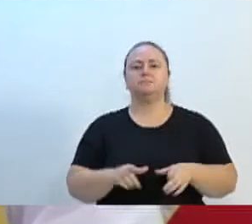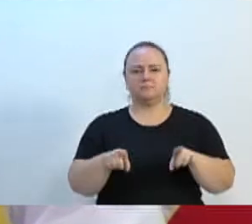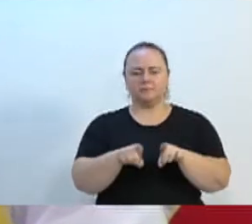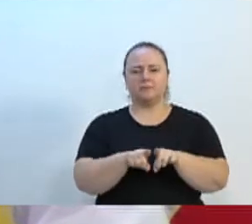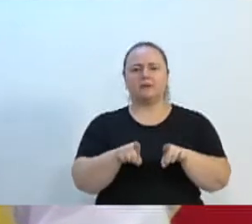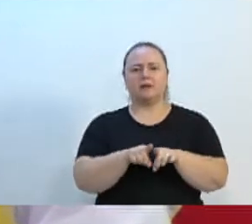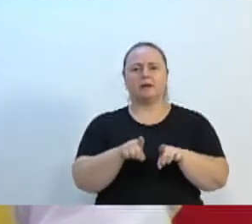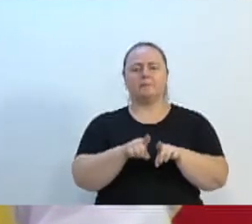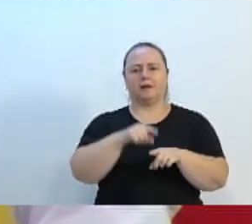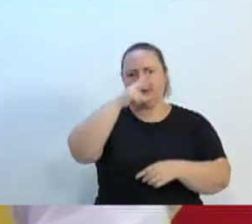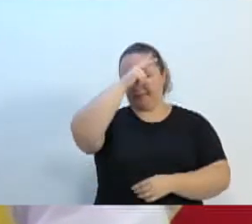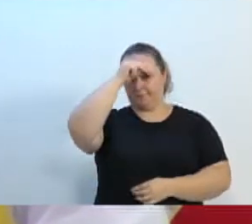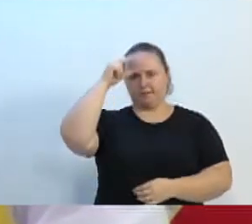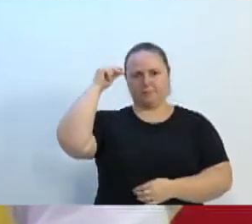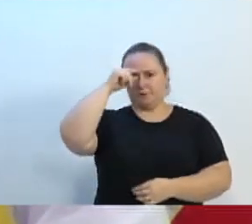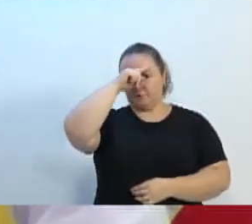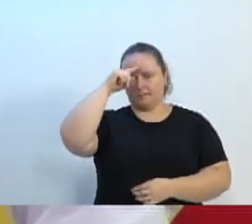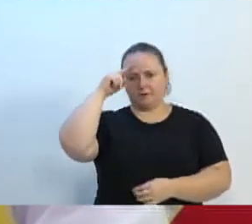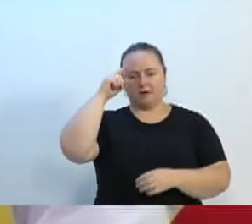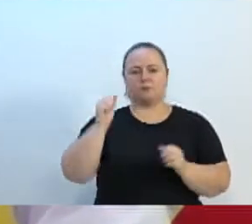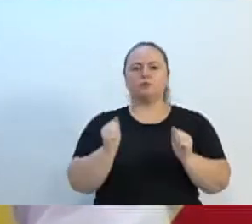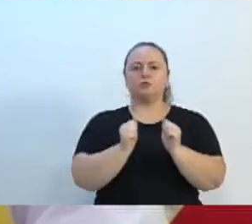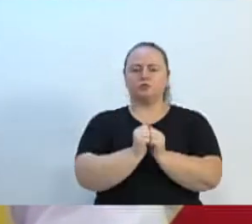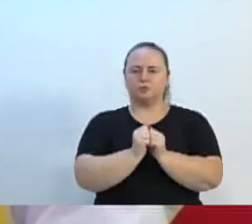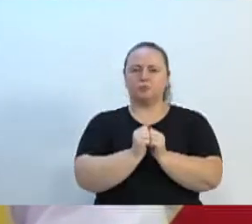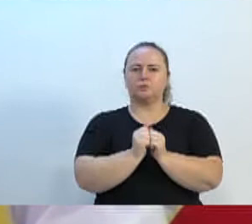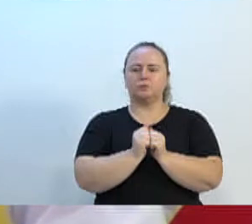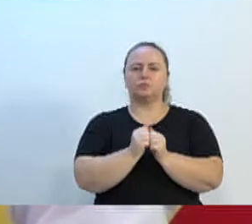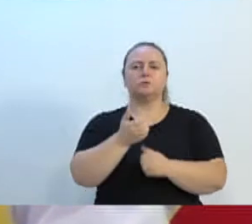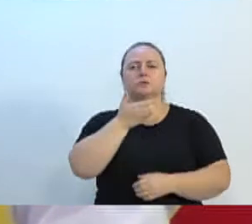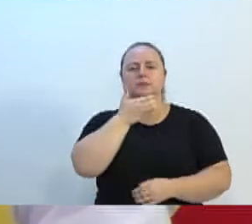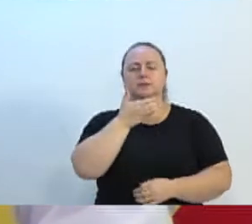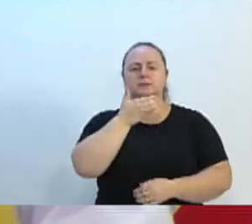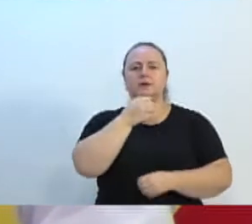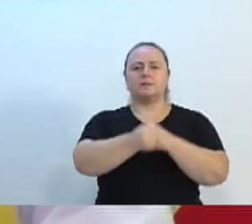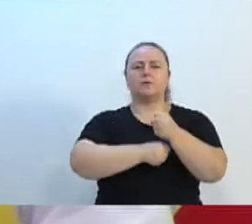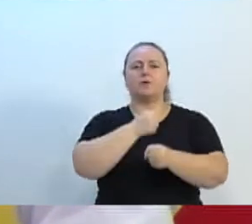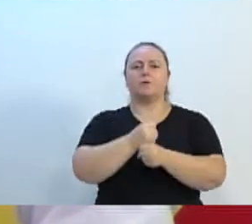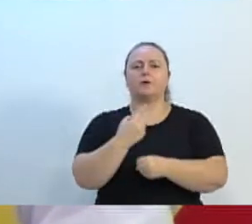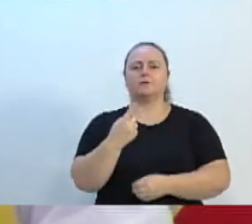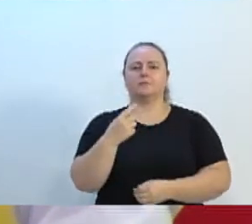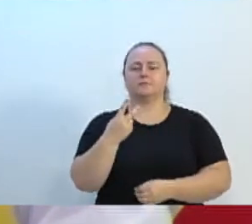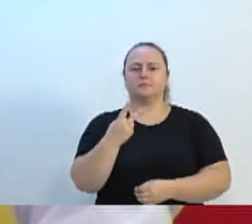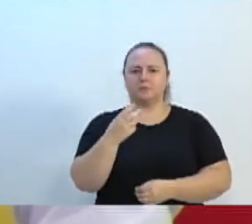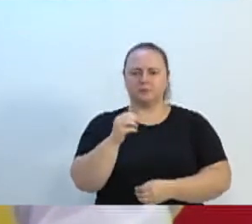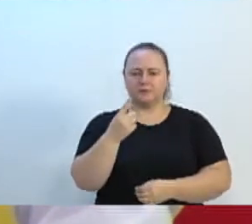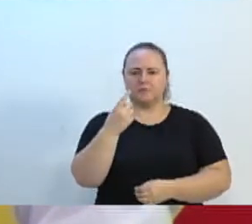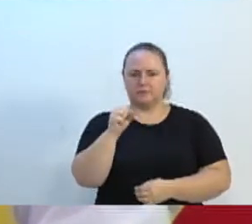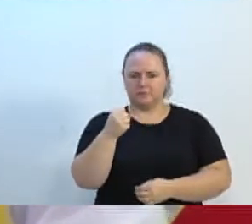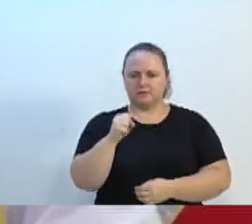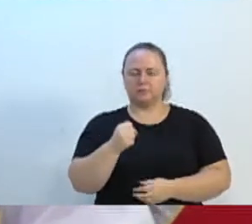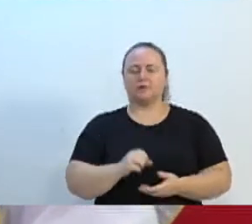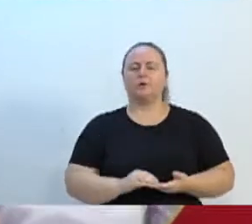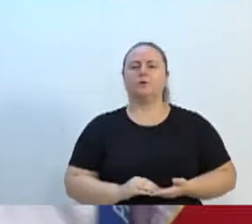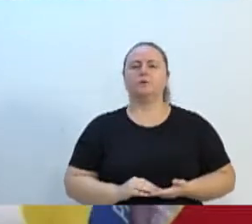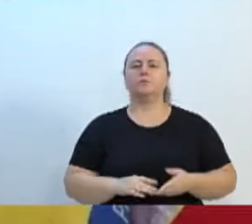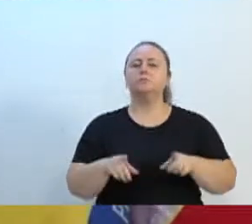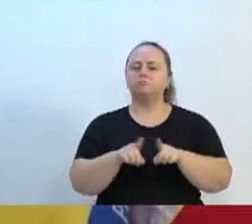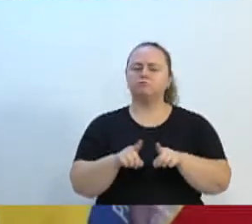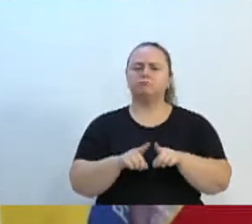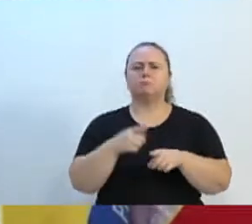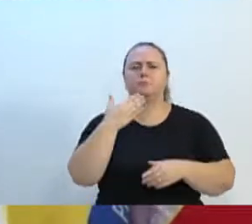eu, o vereador Adriano Pereira, em dezembro de 2018. Já vou lhe dar uma parte, vereador Gilson. Também, reivindicação